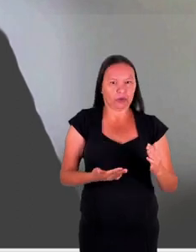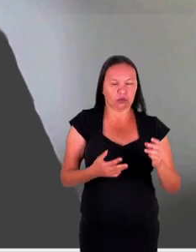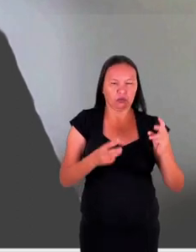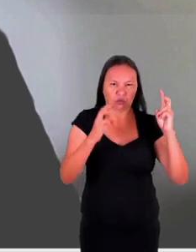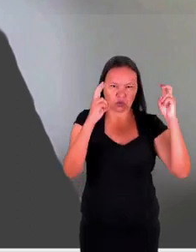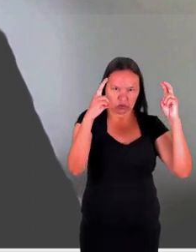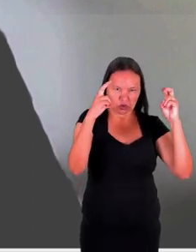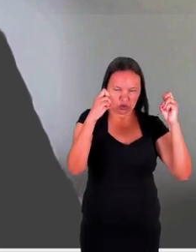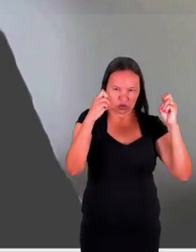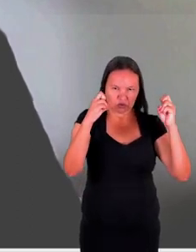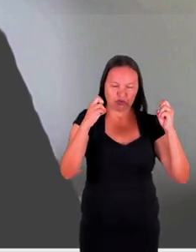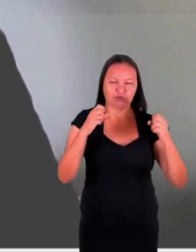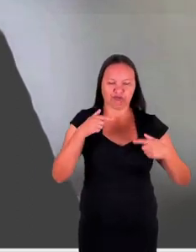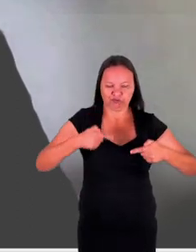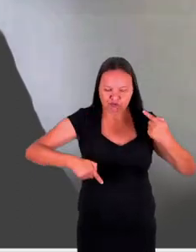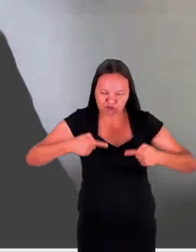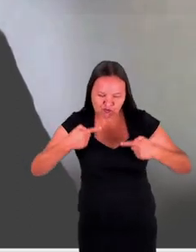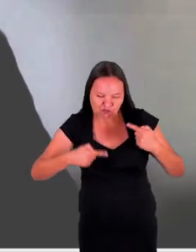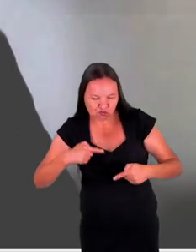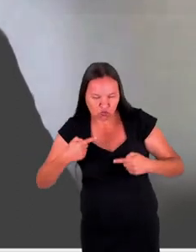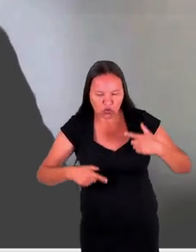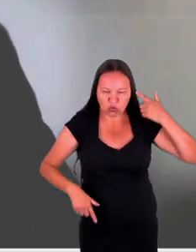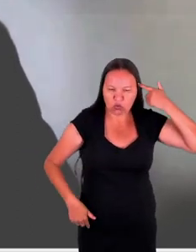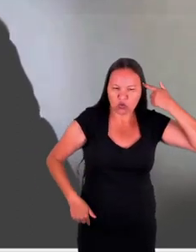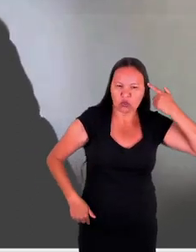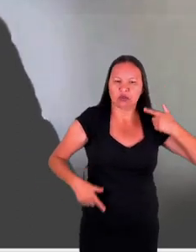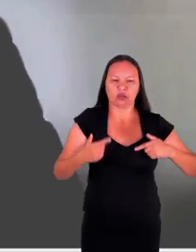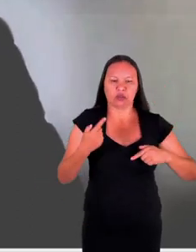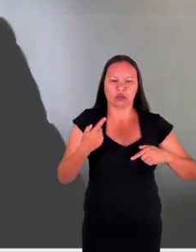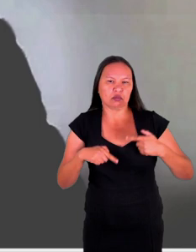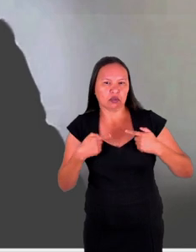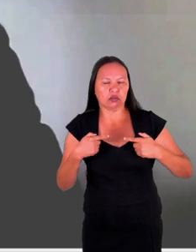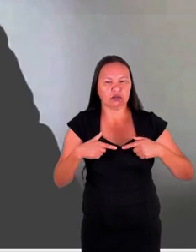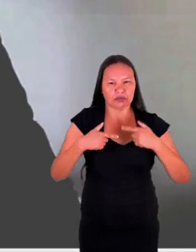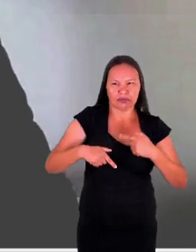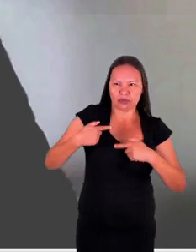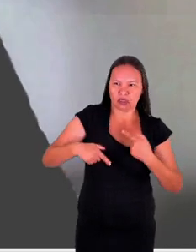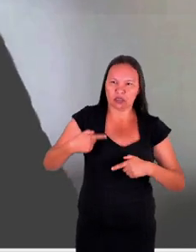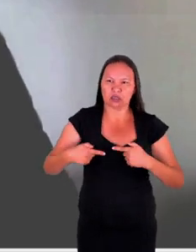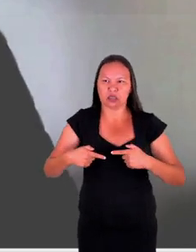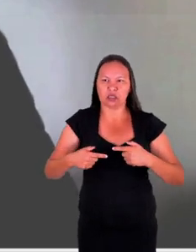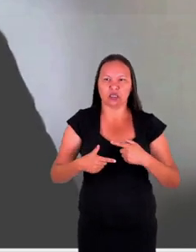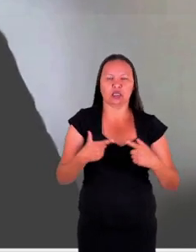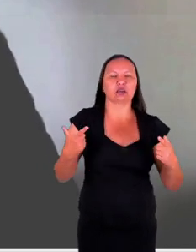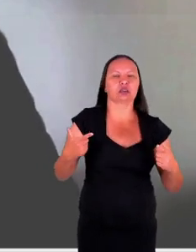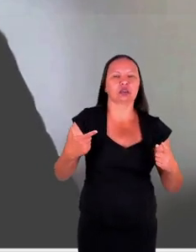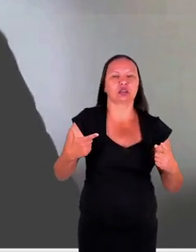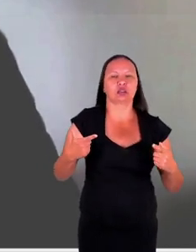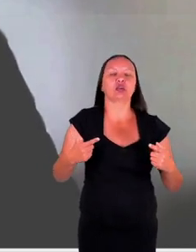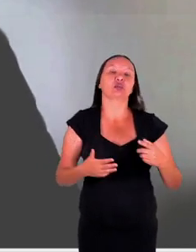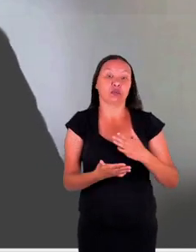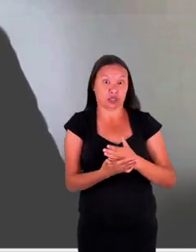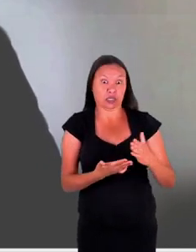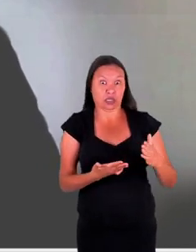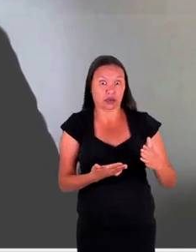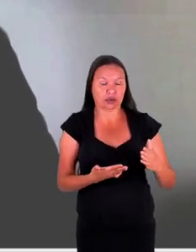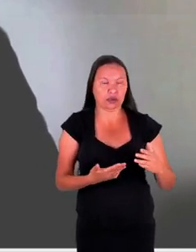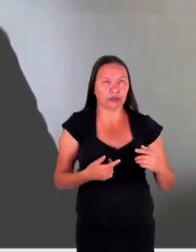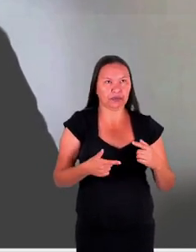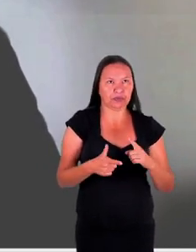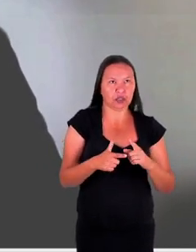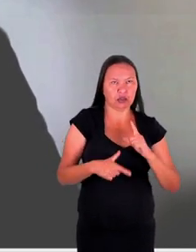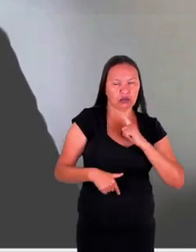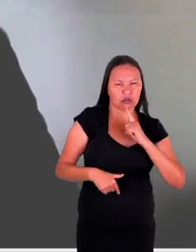particular de conflitos armados declarados ou mesmo guerras e incidentes Estado a Estado, ele